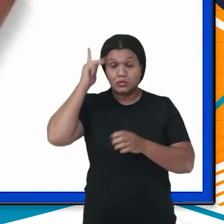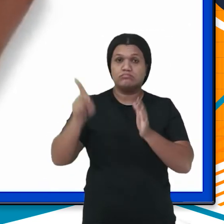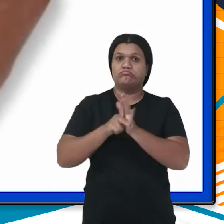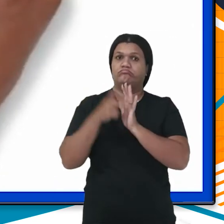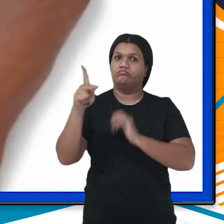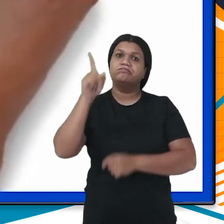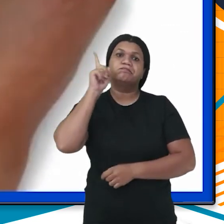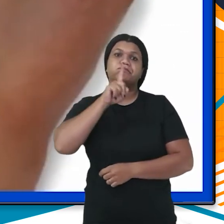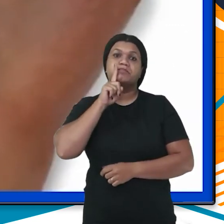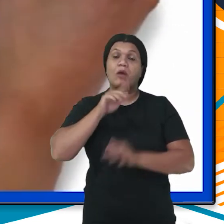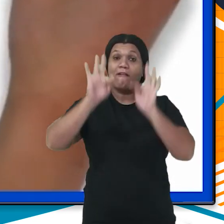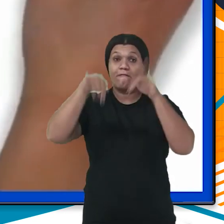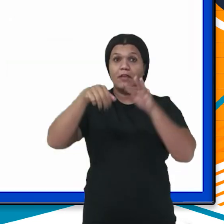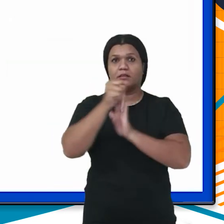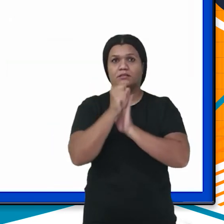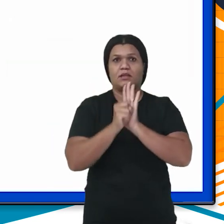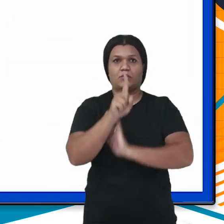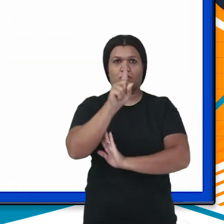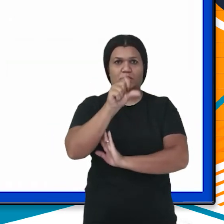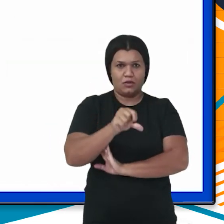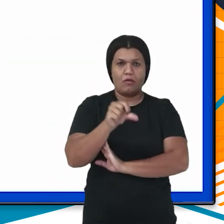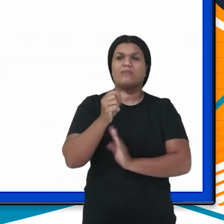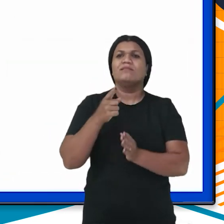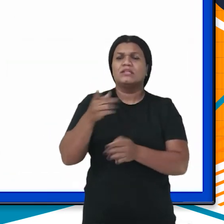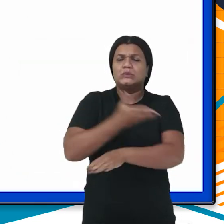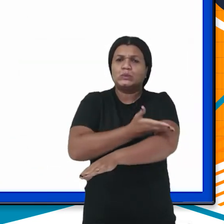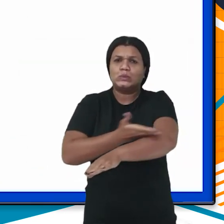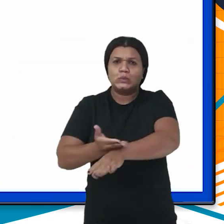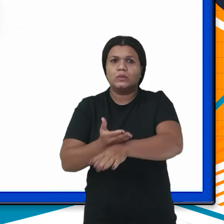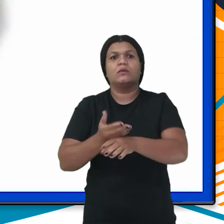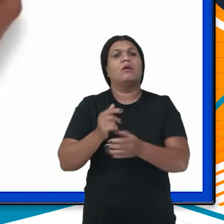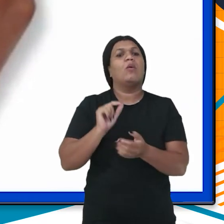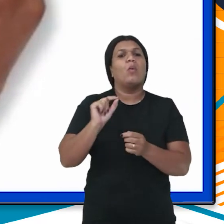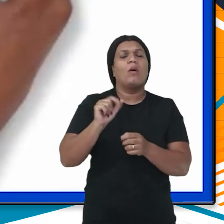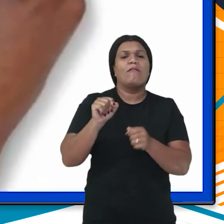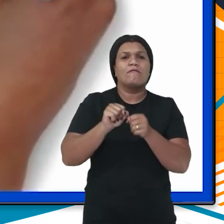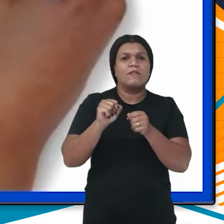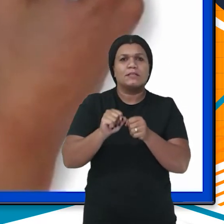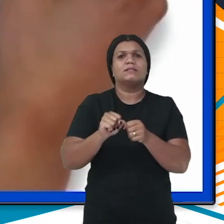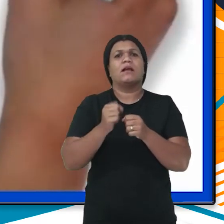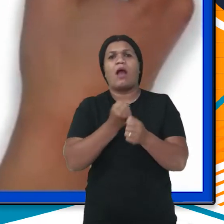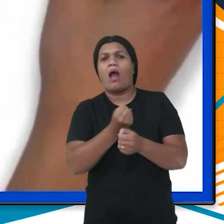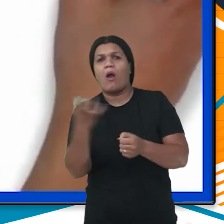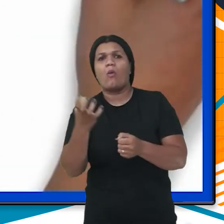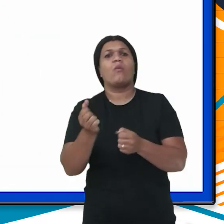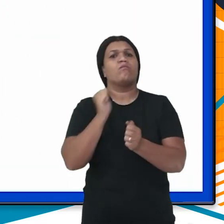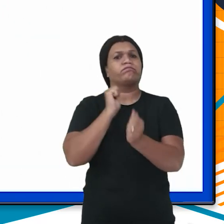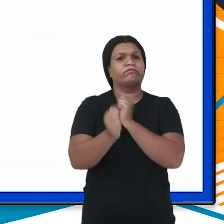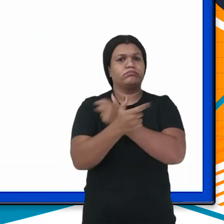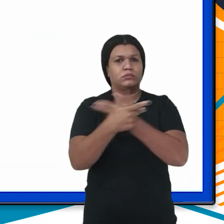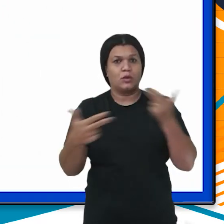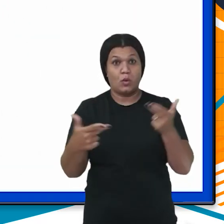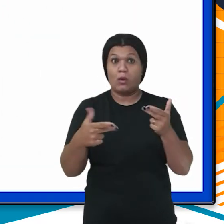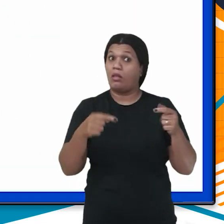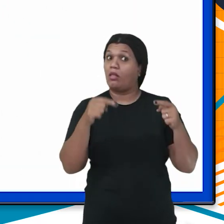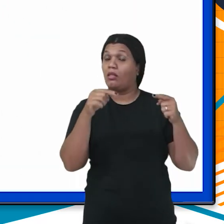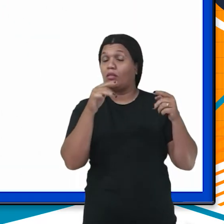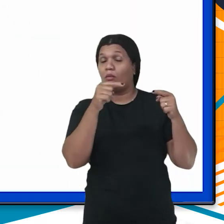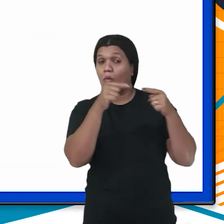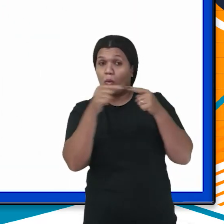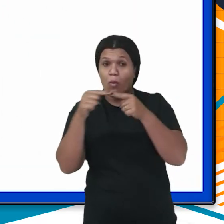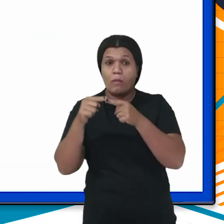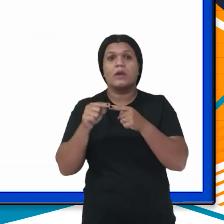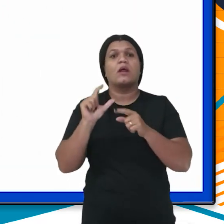século XIX, costumavam praticar determinados esportes, de acordo com as estações do ano. Assim,